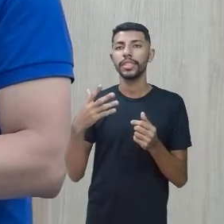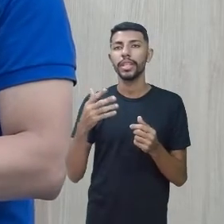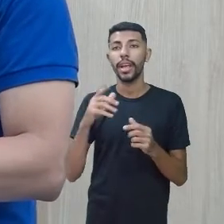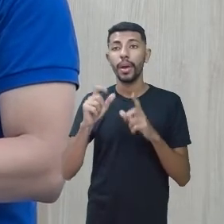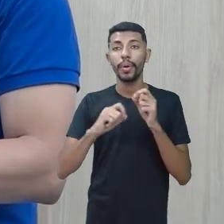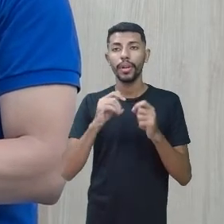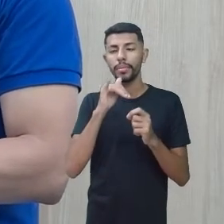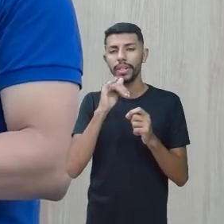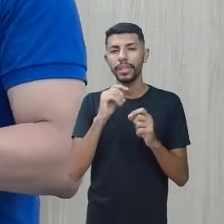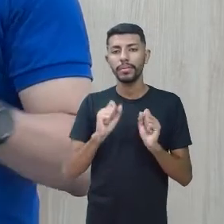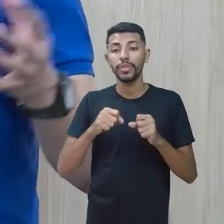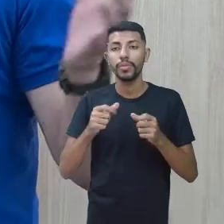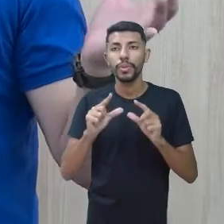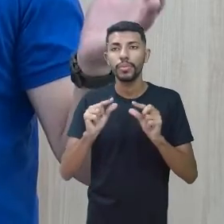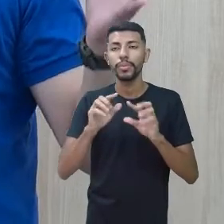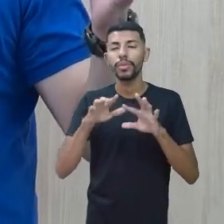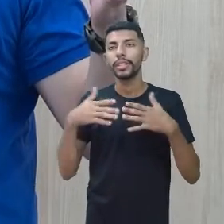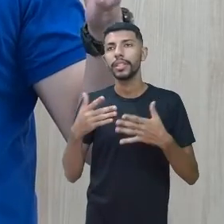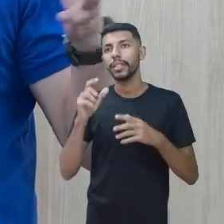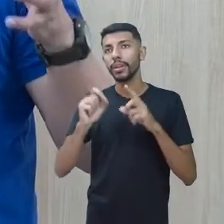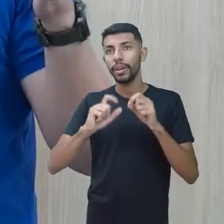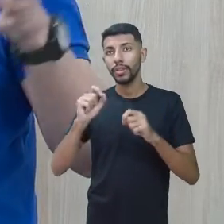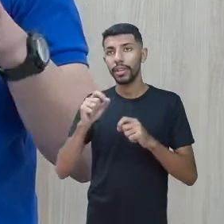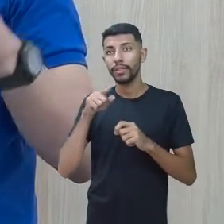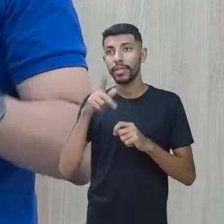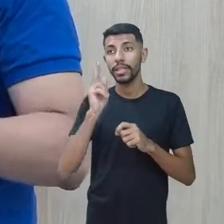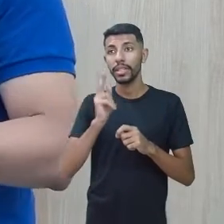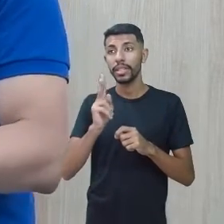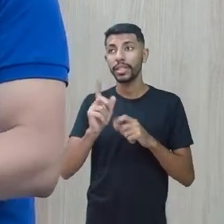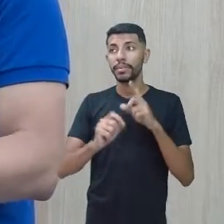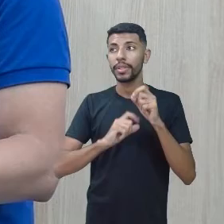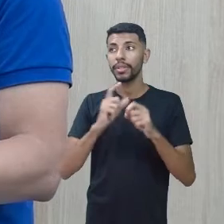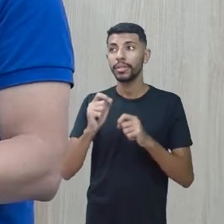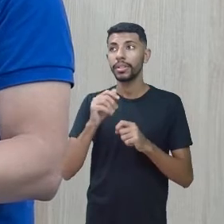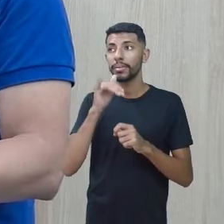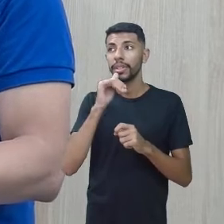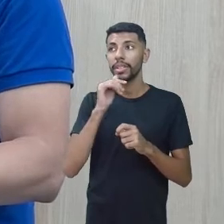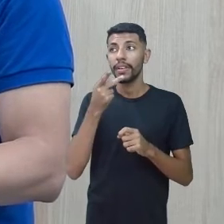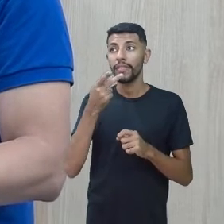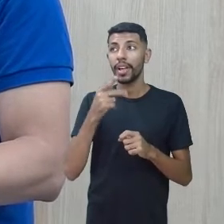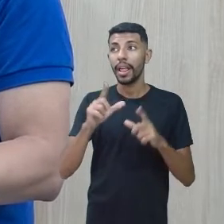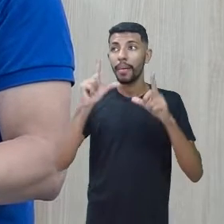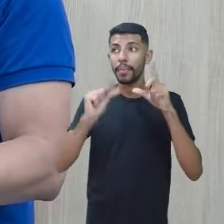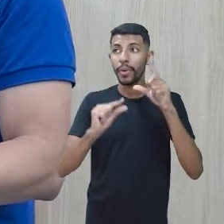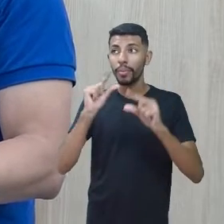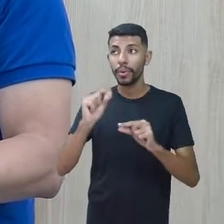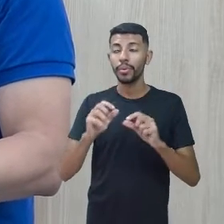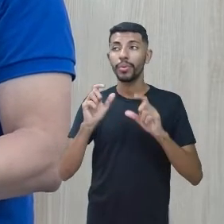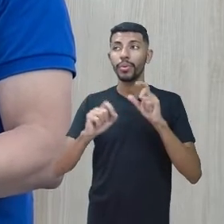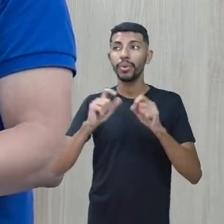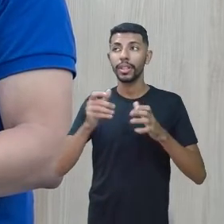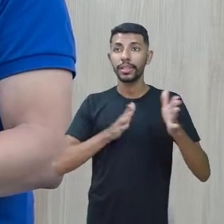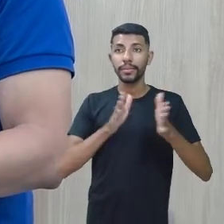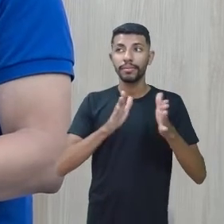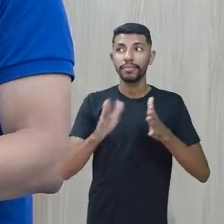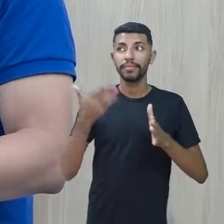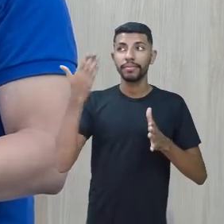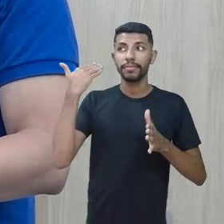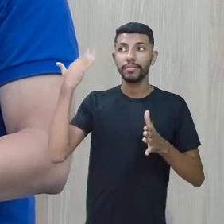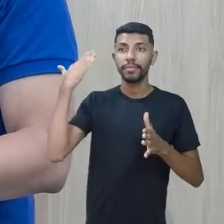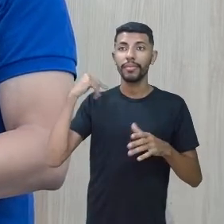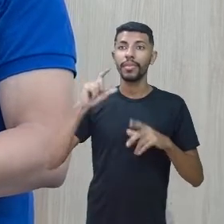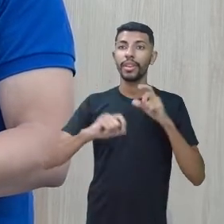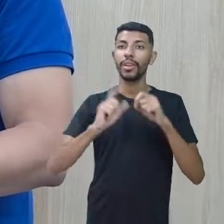esforço, certo? Então, a tendência é sempre você falar cada vez menos. Por exemplo, na era medieval, as pessoas falavam, nós